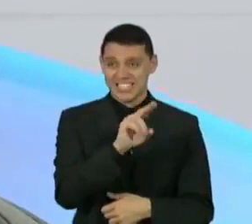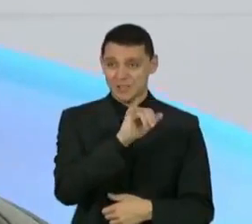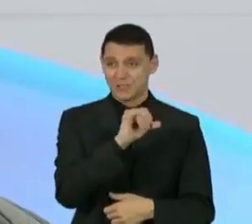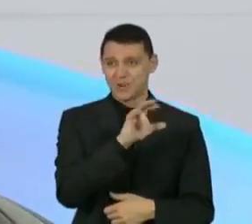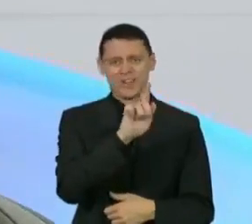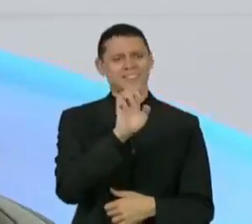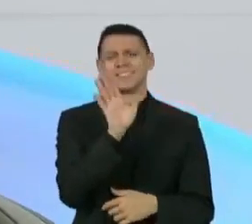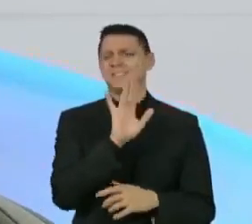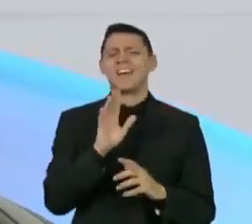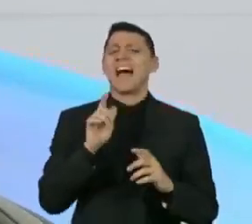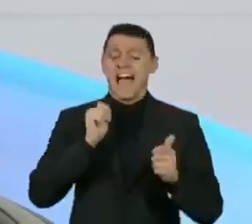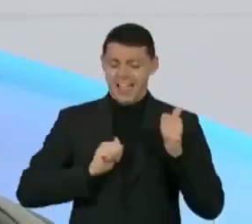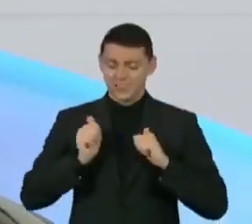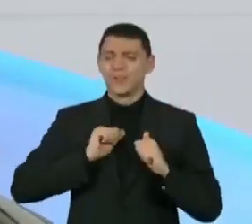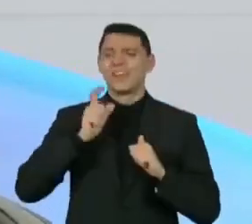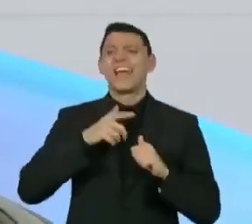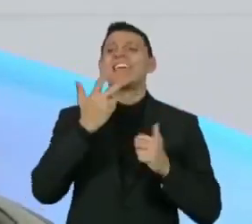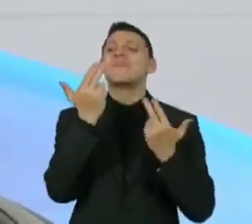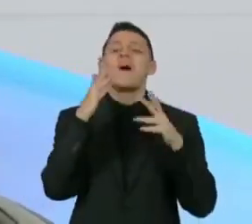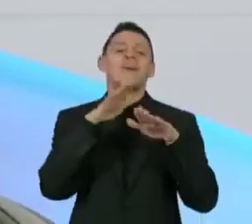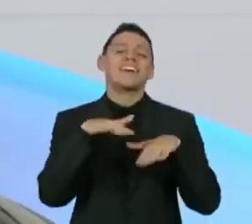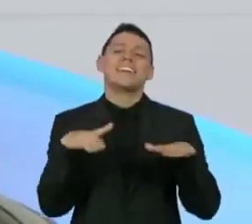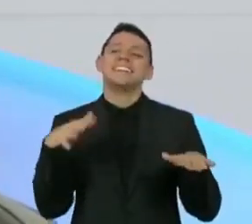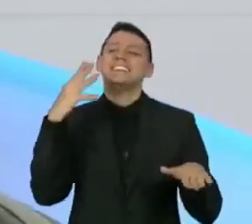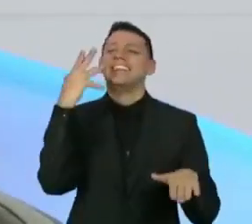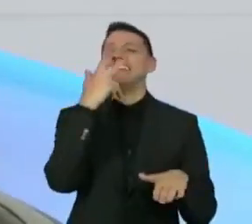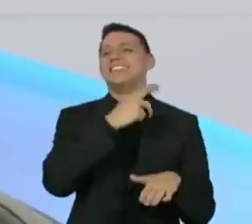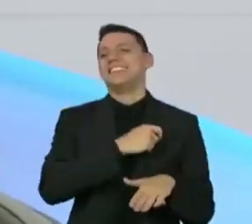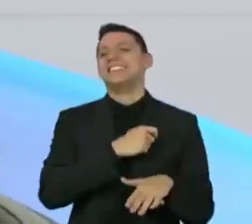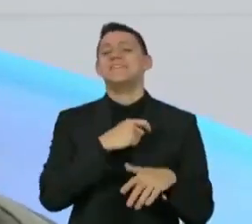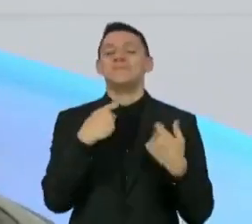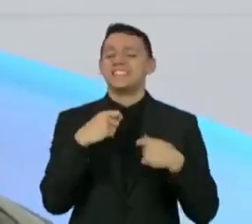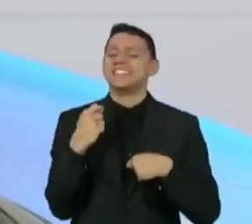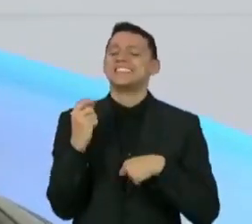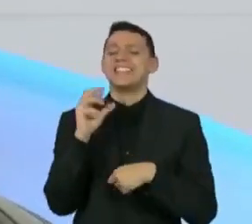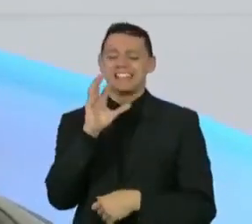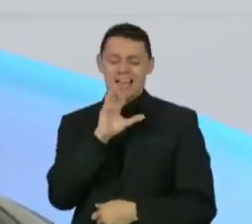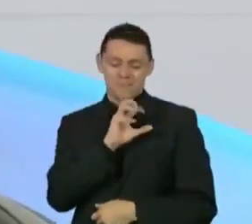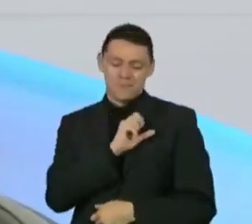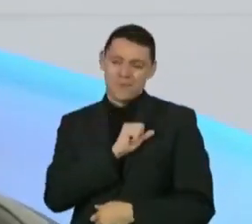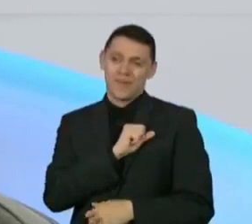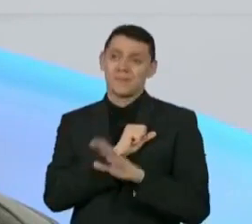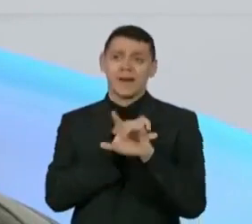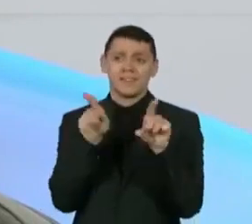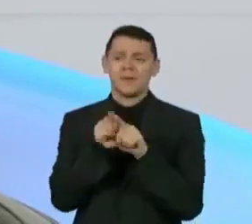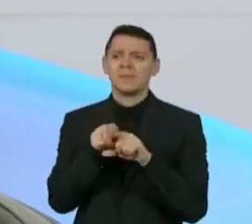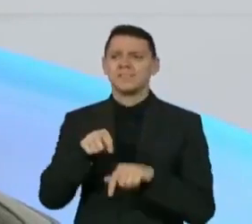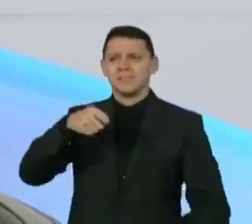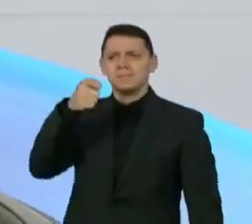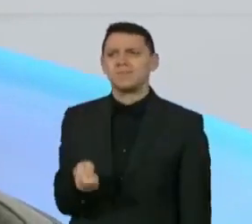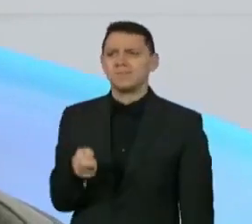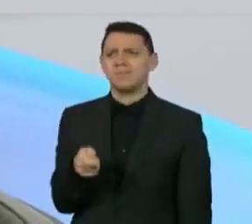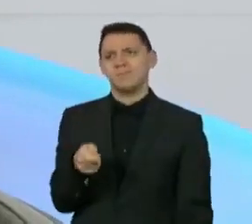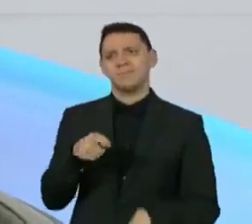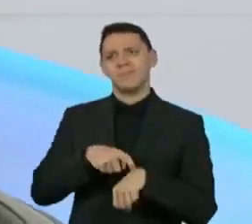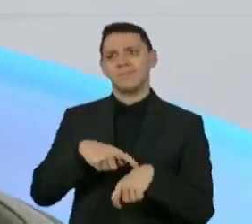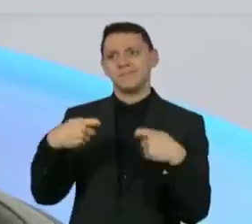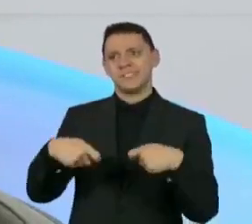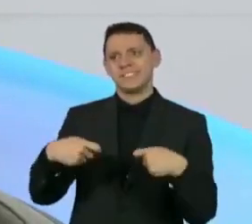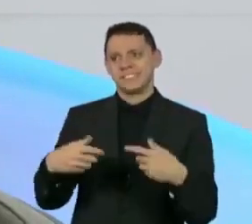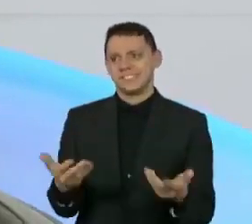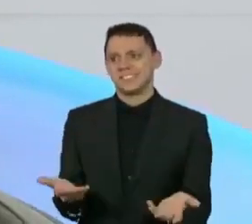Atores são crianças lindas Acho que você tem que dar muito amor Mas você também tem que ser duro com eles Quando precisa